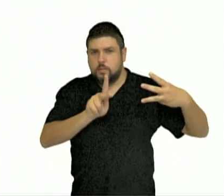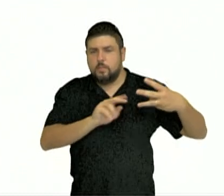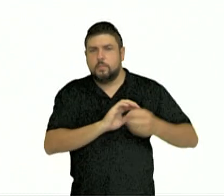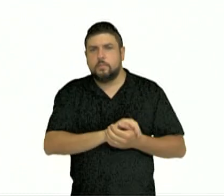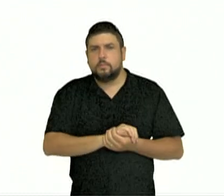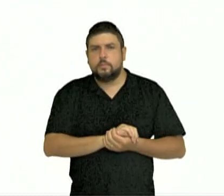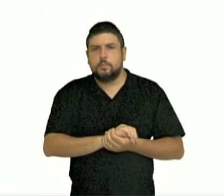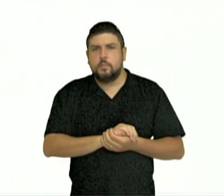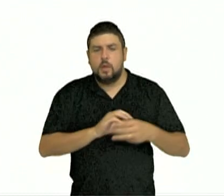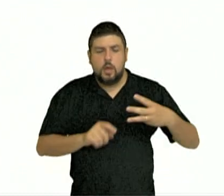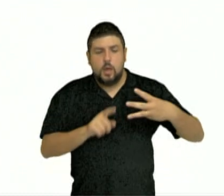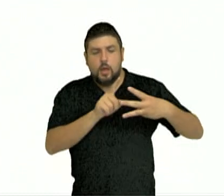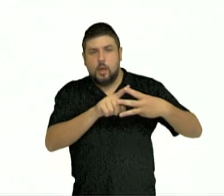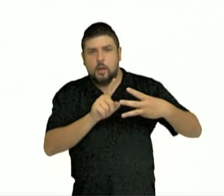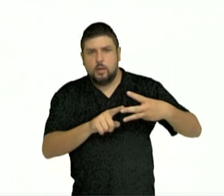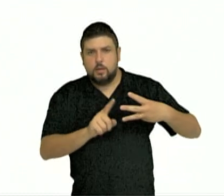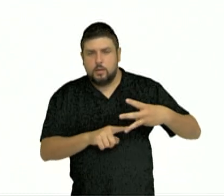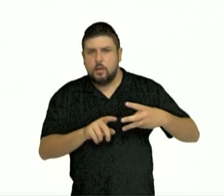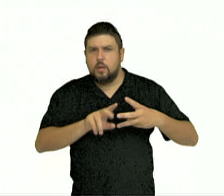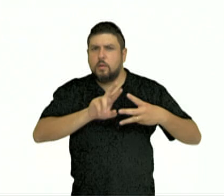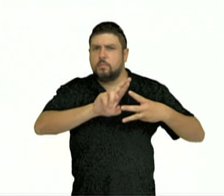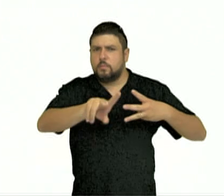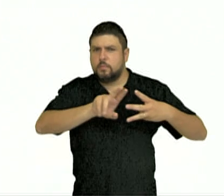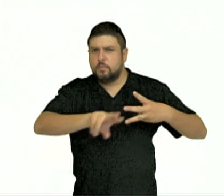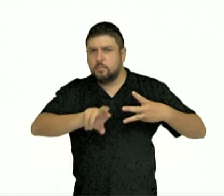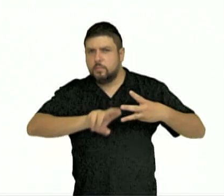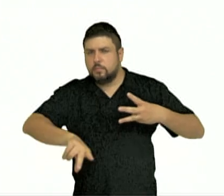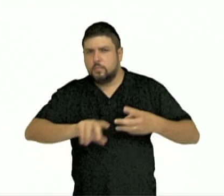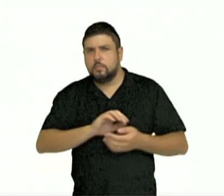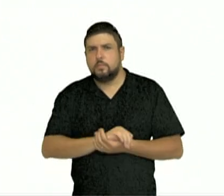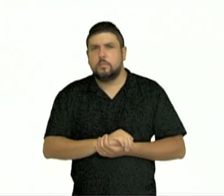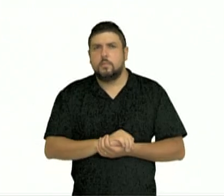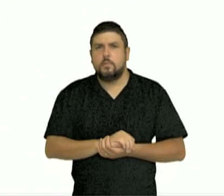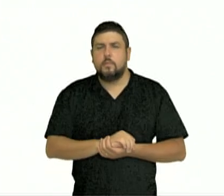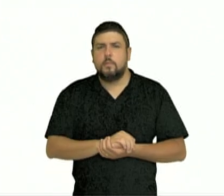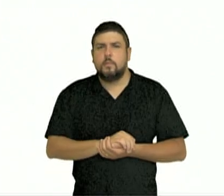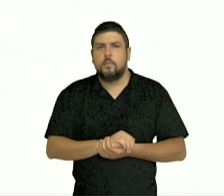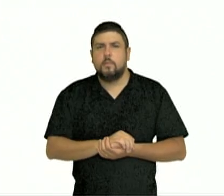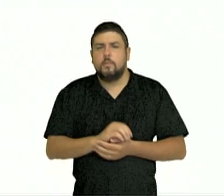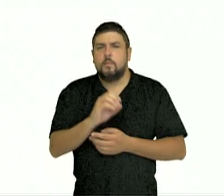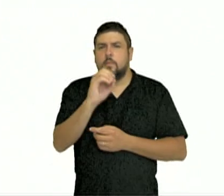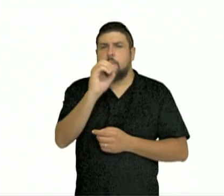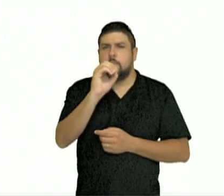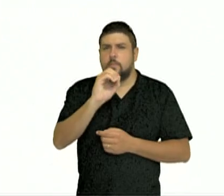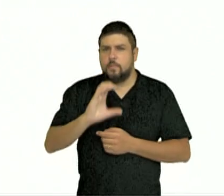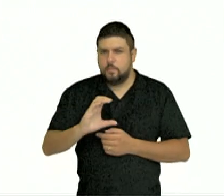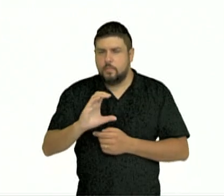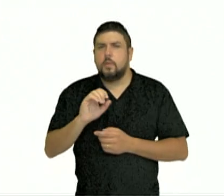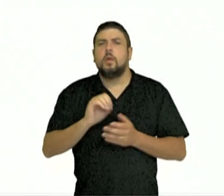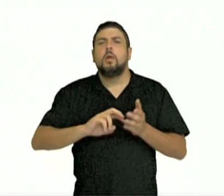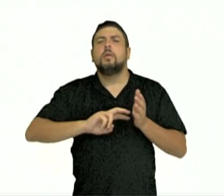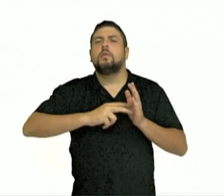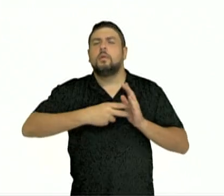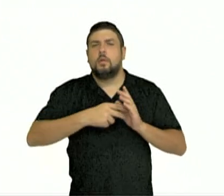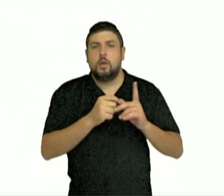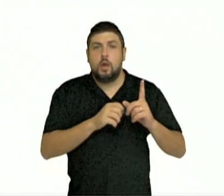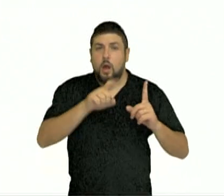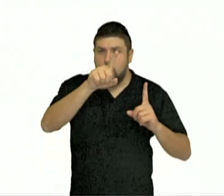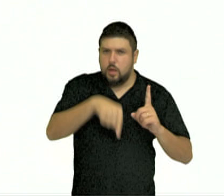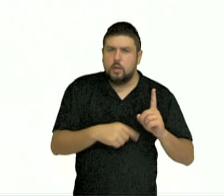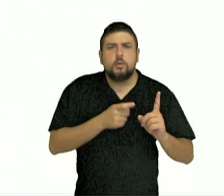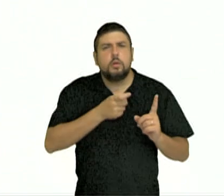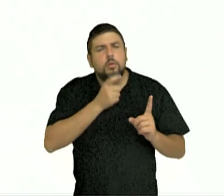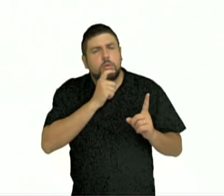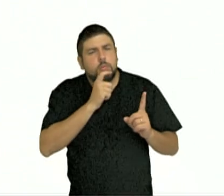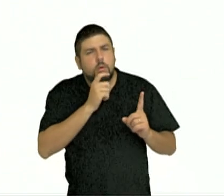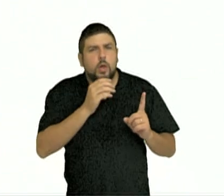escalas diferentes com graduações diferentes. A escala Celsius, conforme você pode observar aqui, é uma escala que segue de